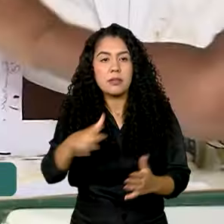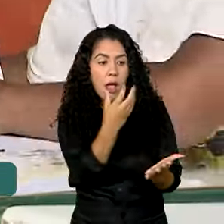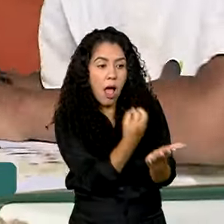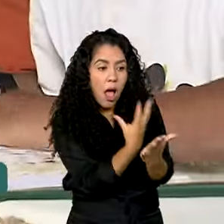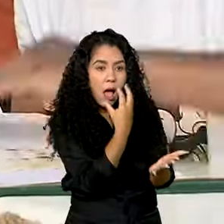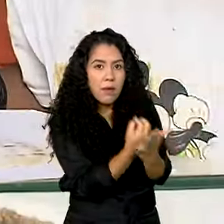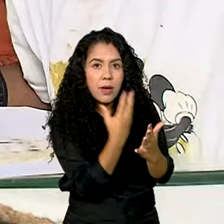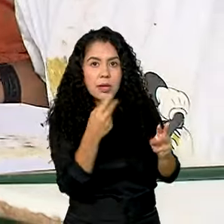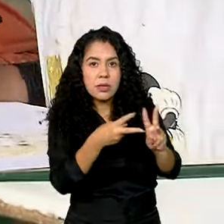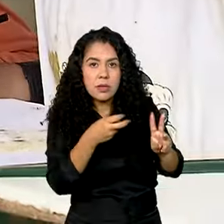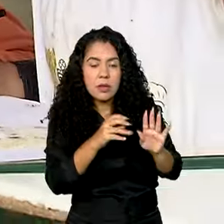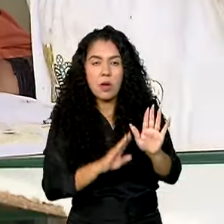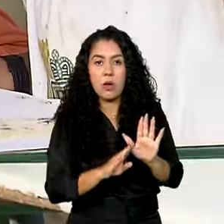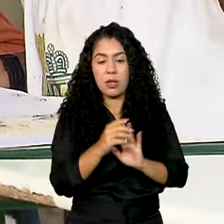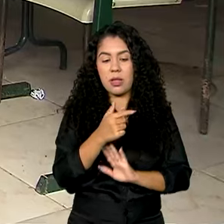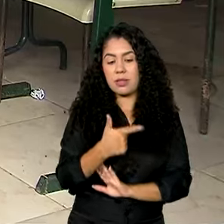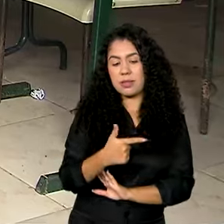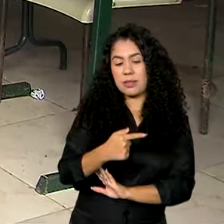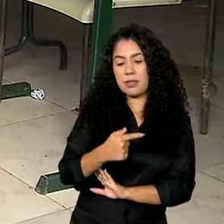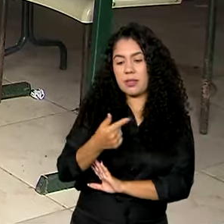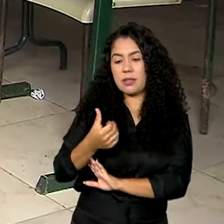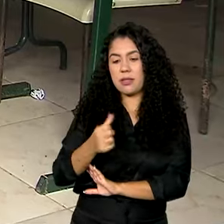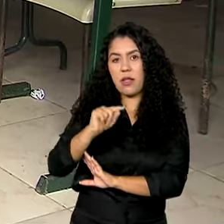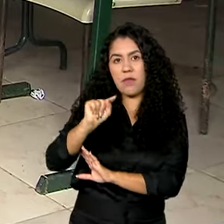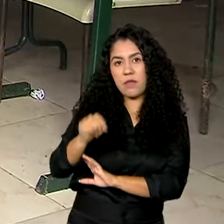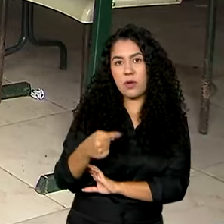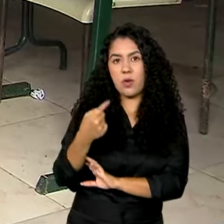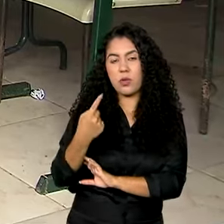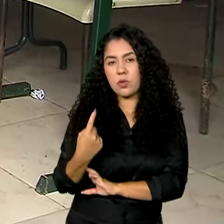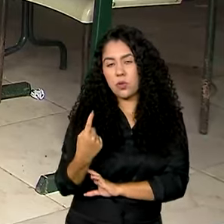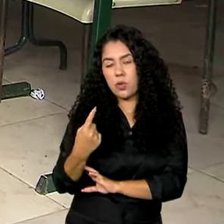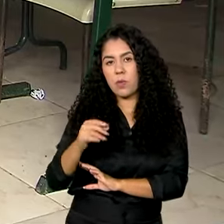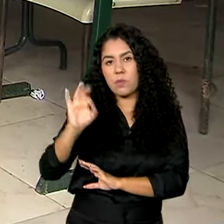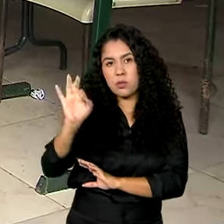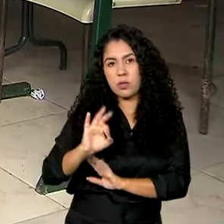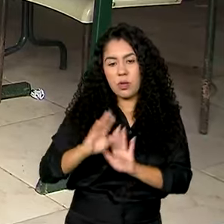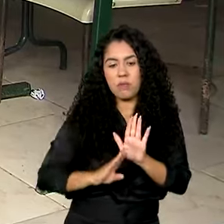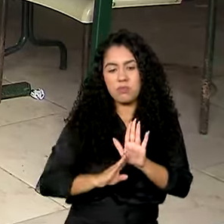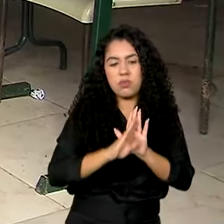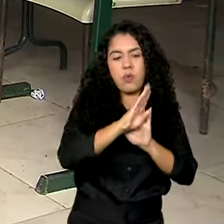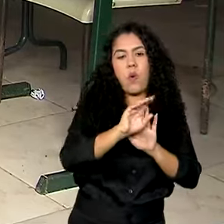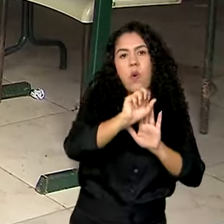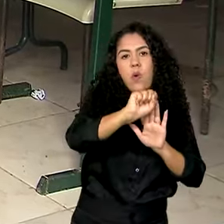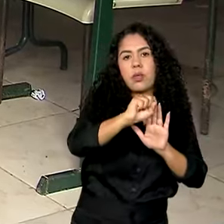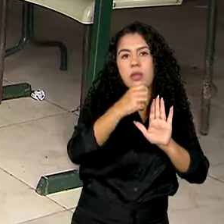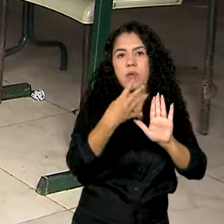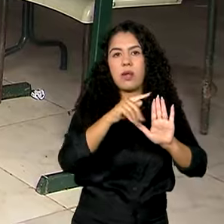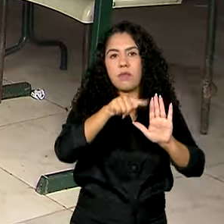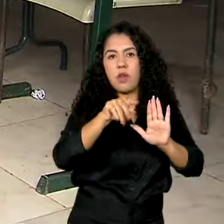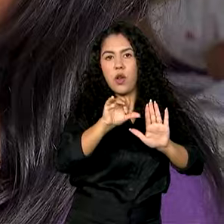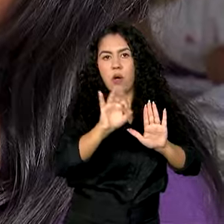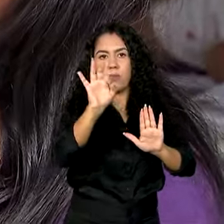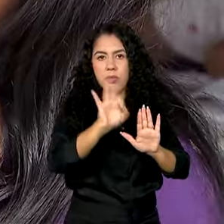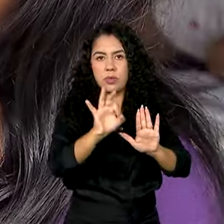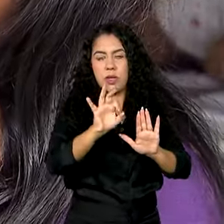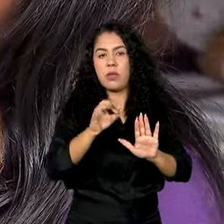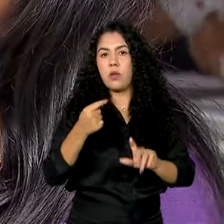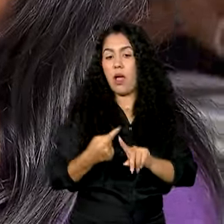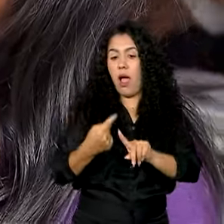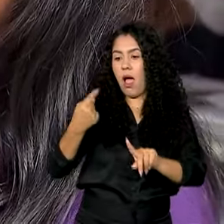,6% em 2010 para 84,9% em 2022.